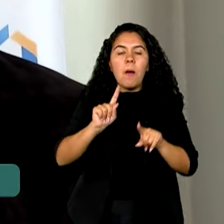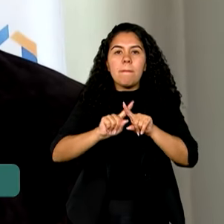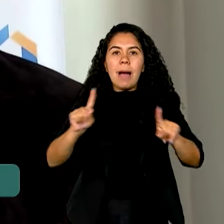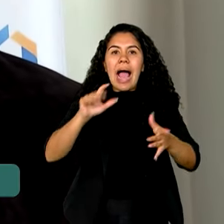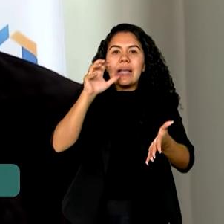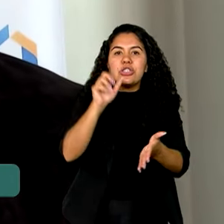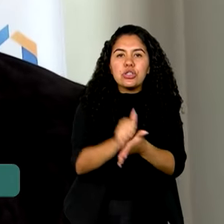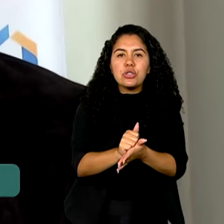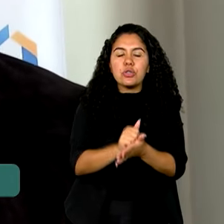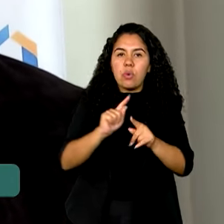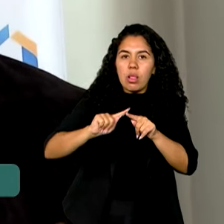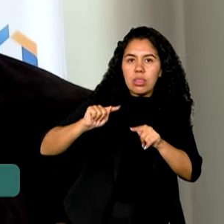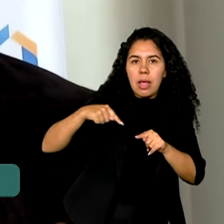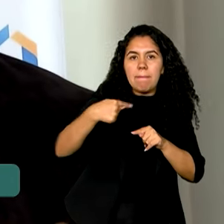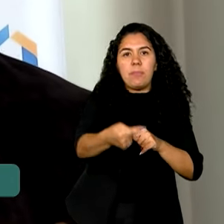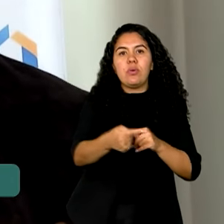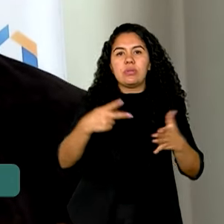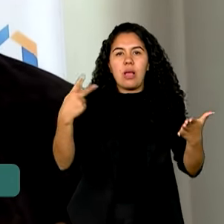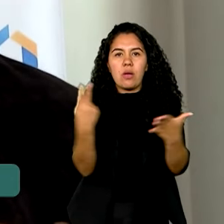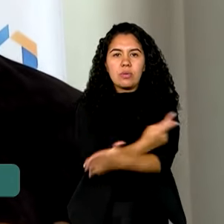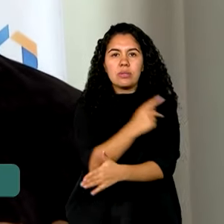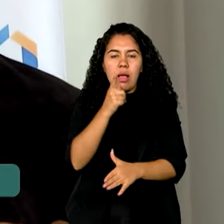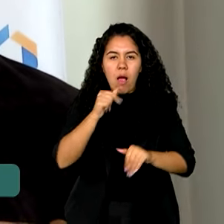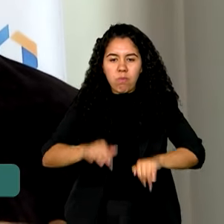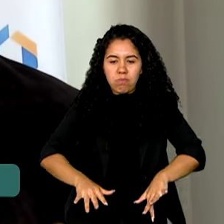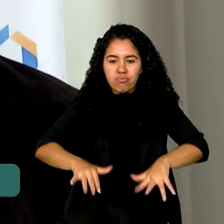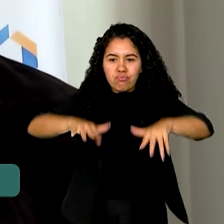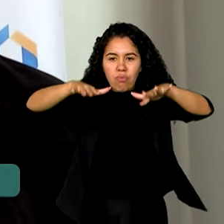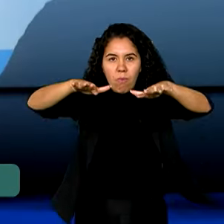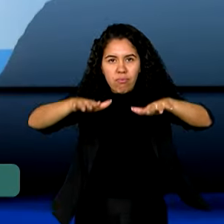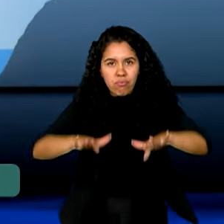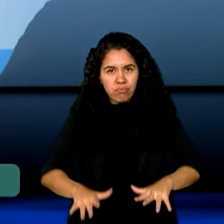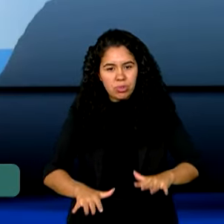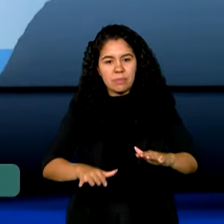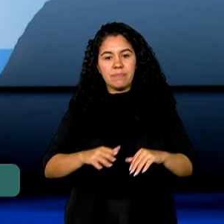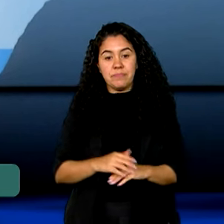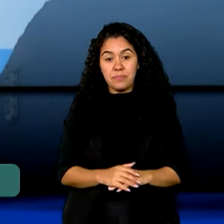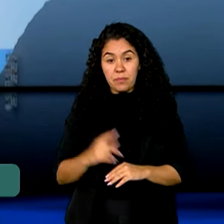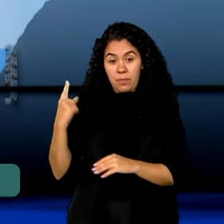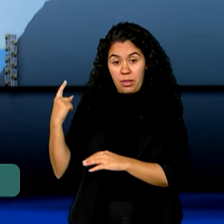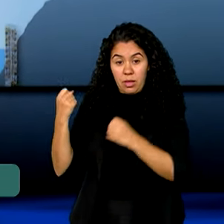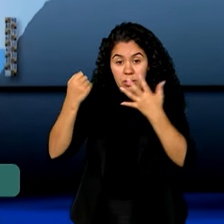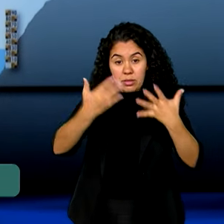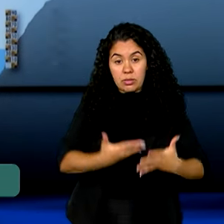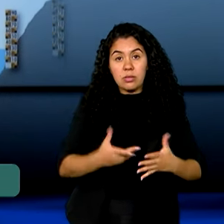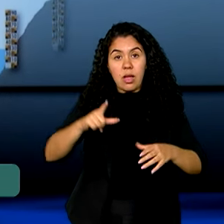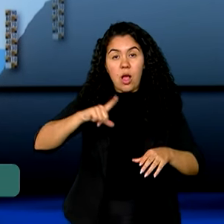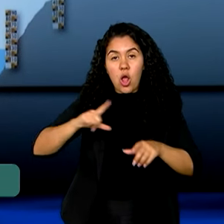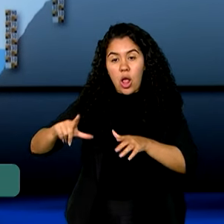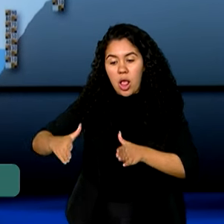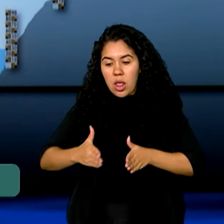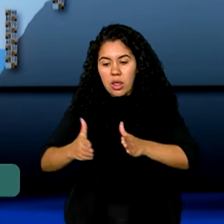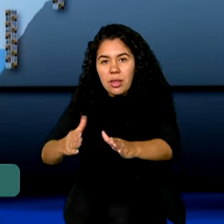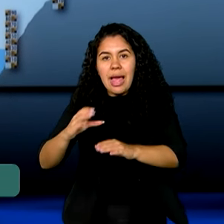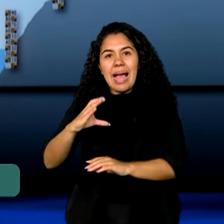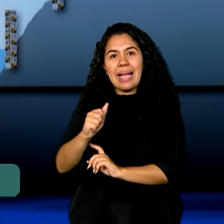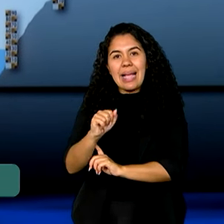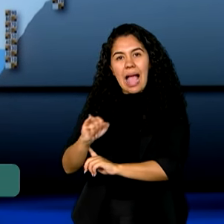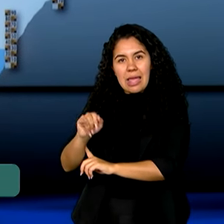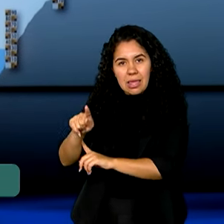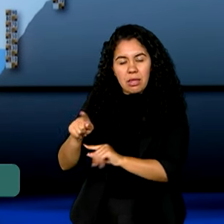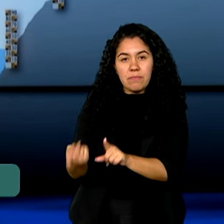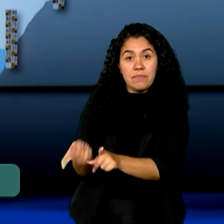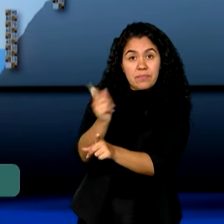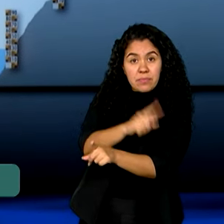registrada após o evento de inundação através dessas marcas de cheia. As bacias do rio Caí, Taquari e Uruguai